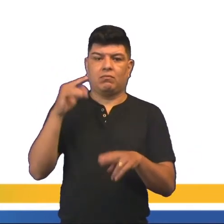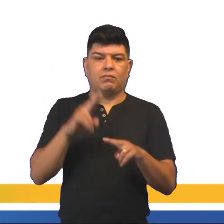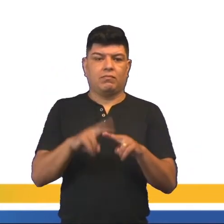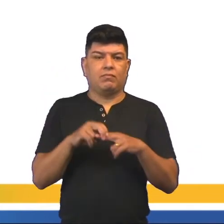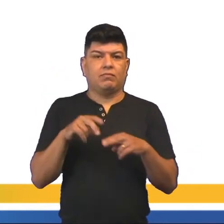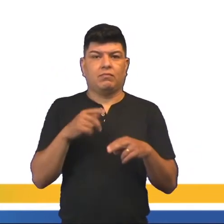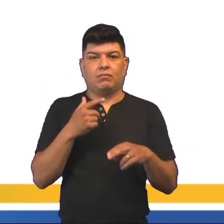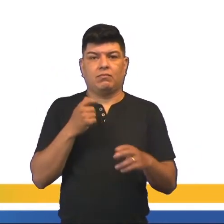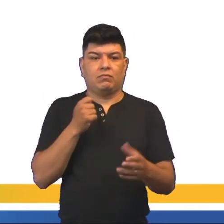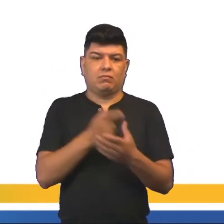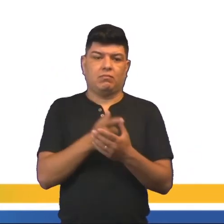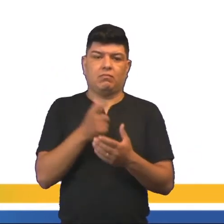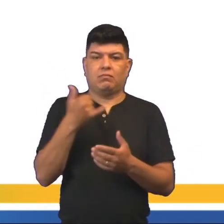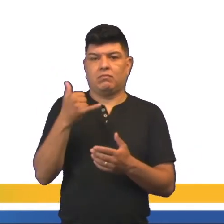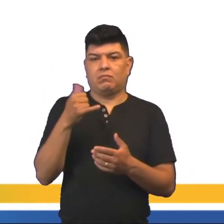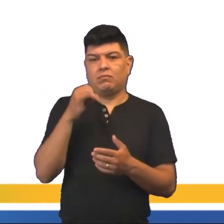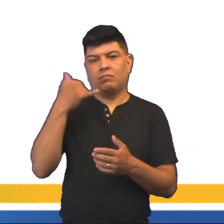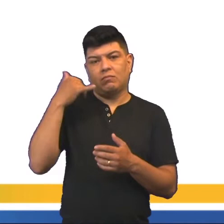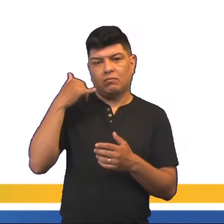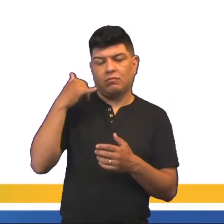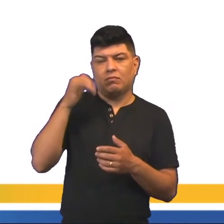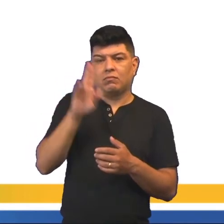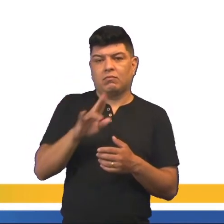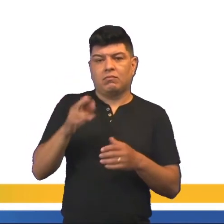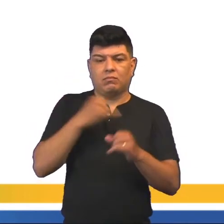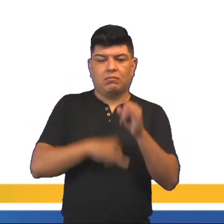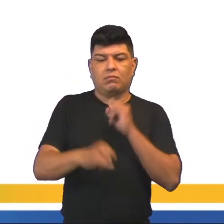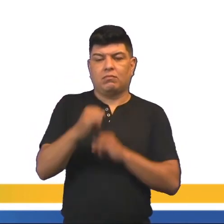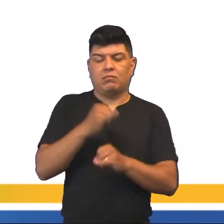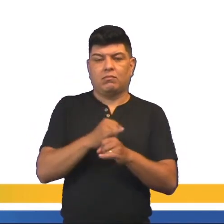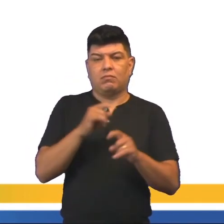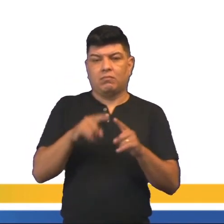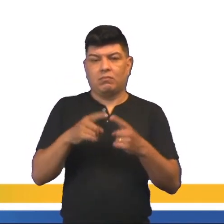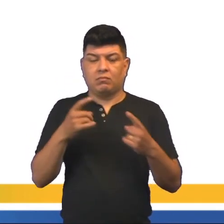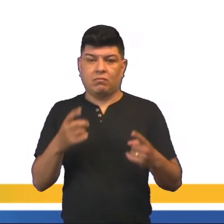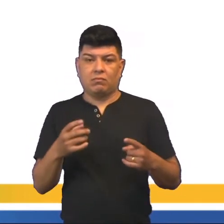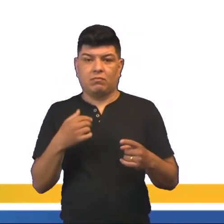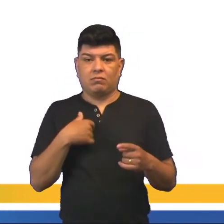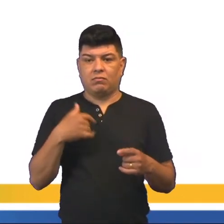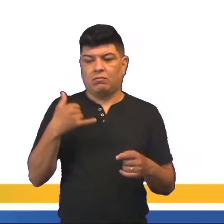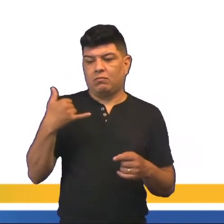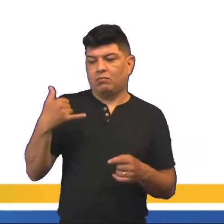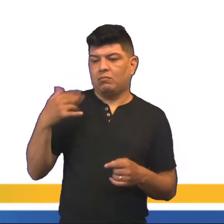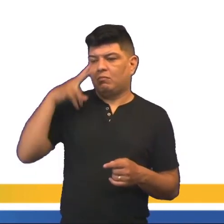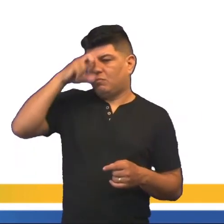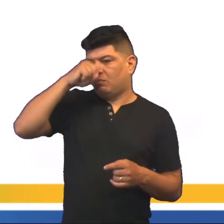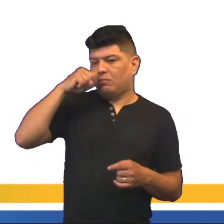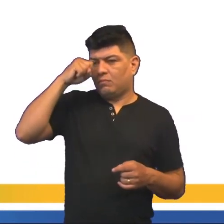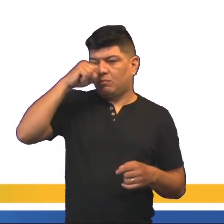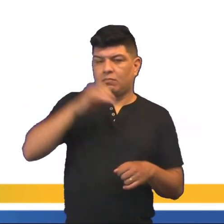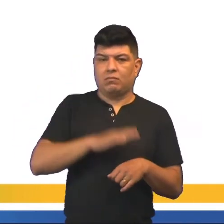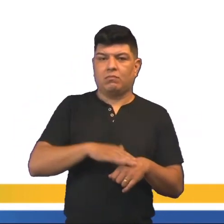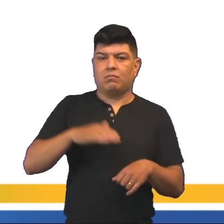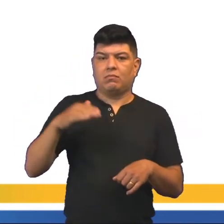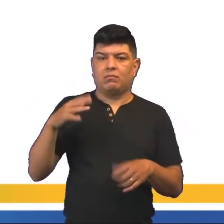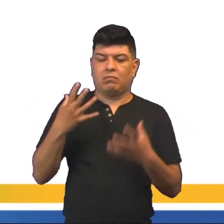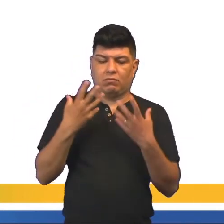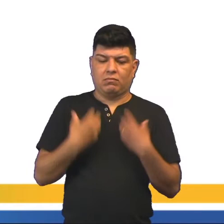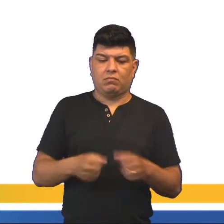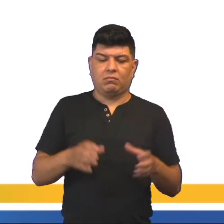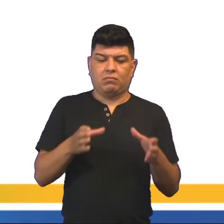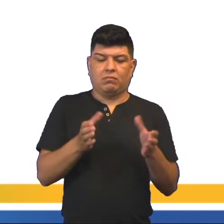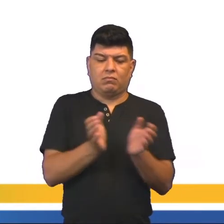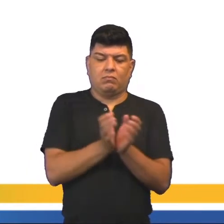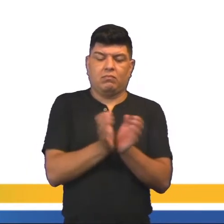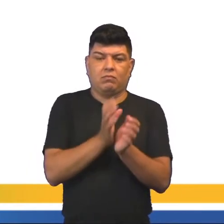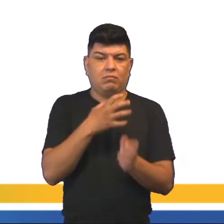Não compro celular apenas para fazer ligações e acessar a internet, mas esse celular me confere um poder, me faz ser aceito pelo grupo, me